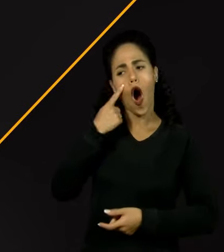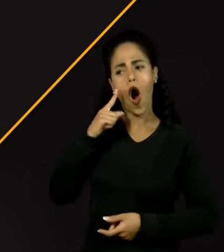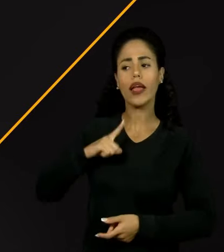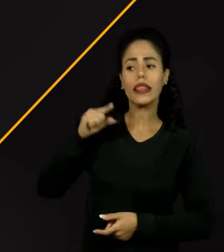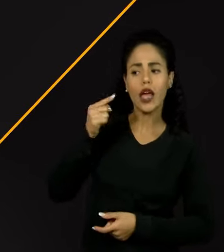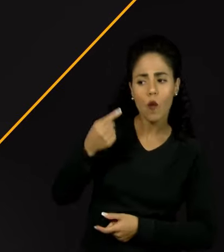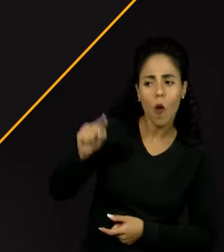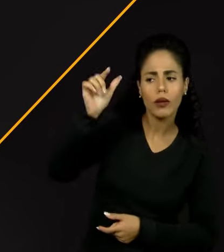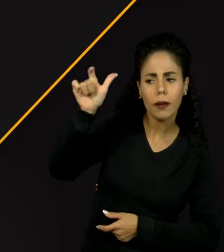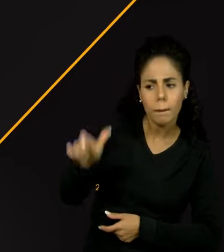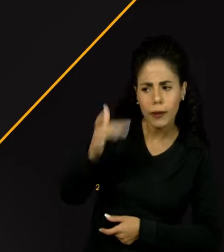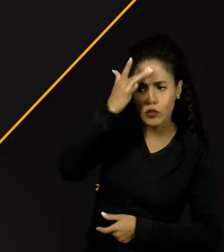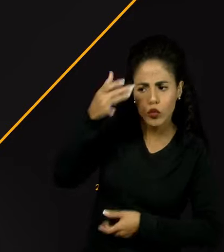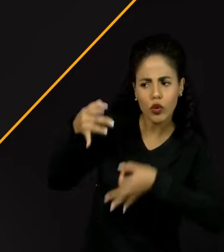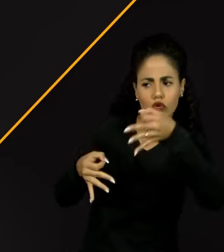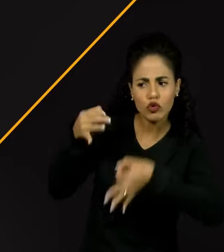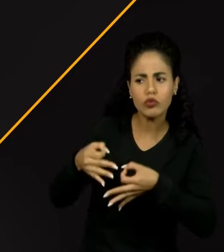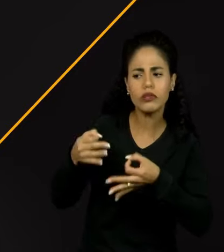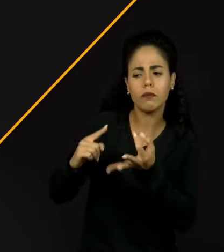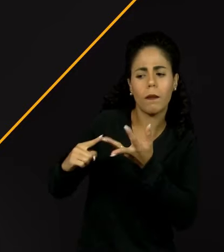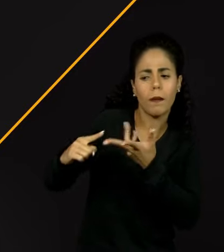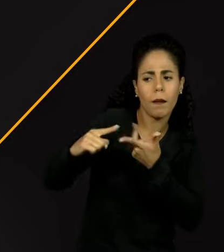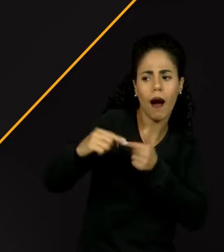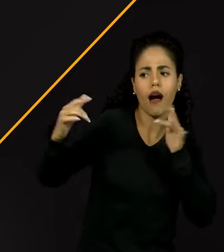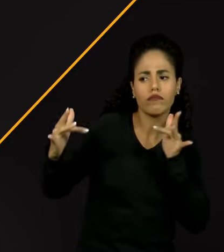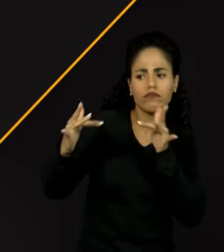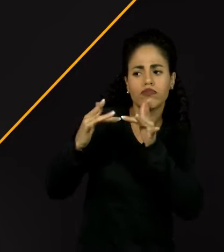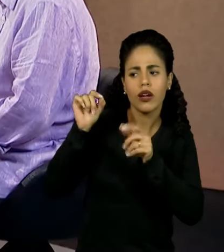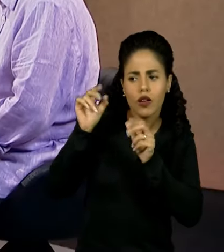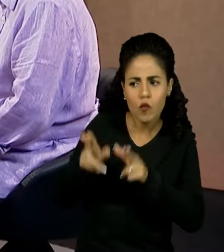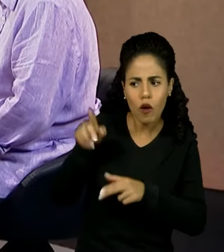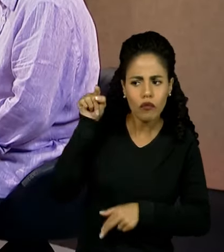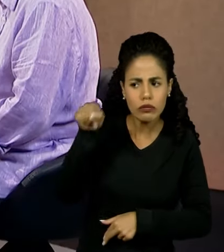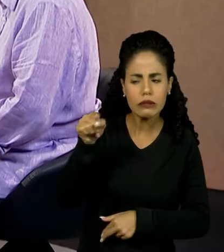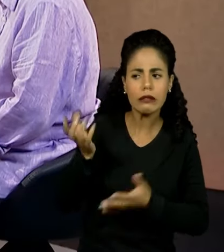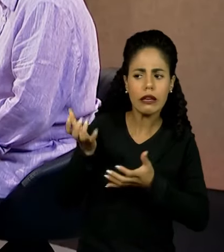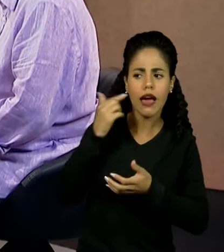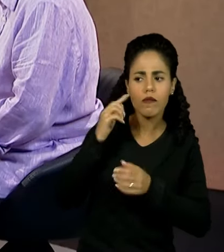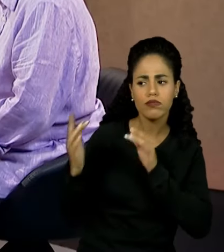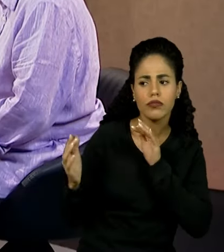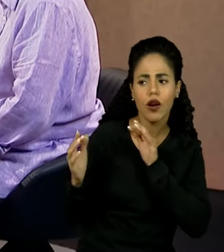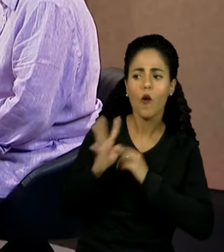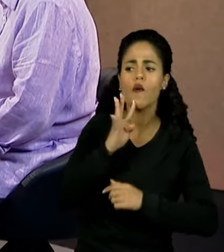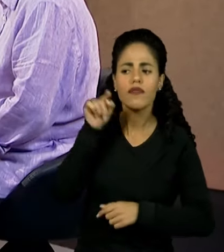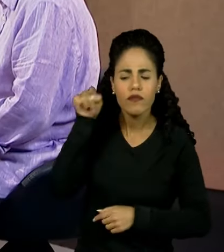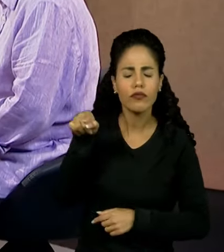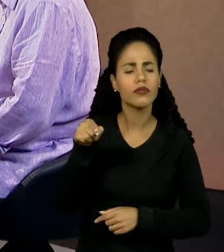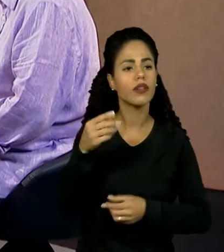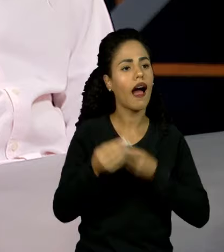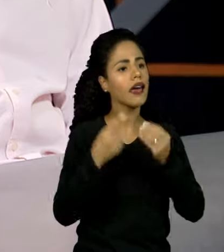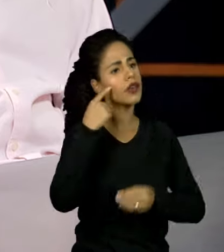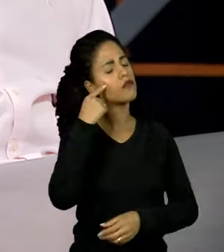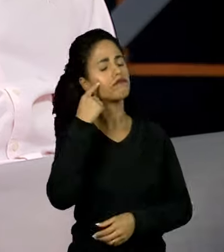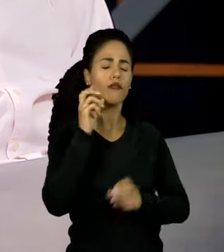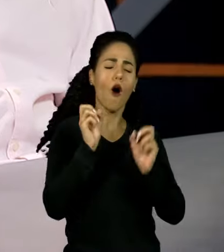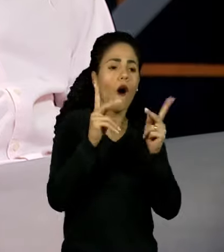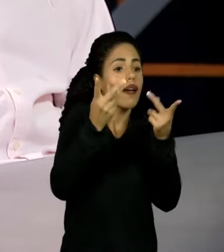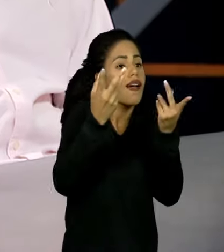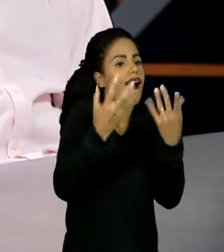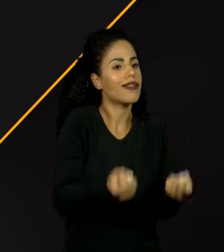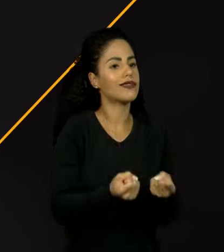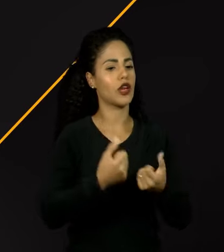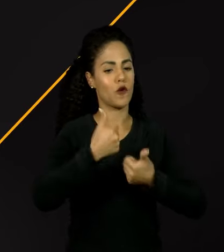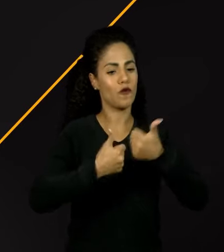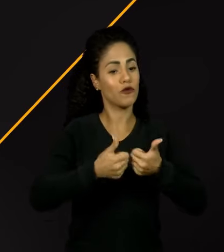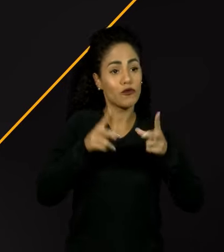especial, super importante pra esses adolescentes, essas crianças e tal. E quando conheci o Iberê, aí você conhece esse cara, que torce pro mesmo